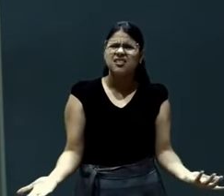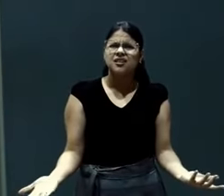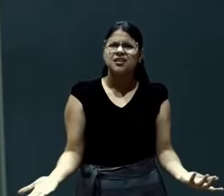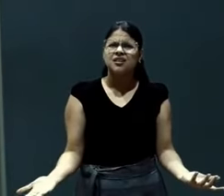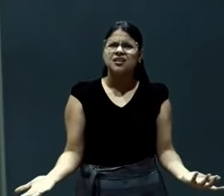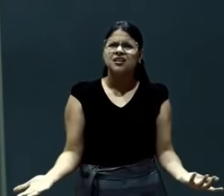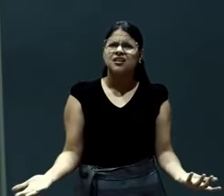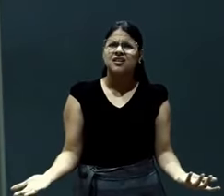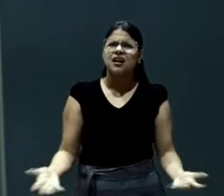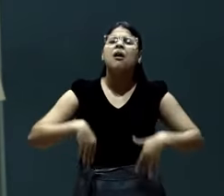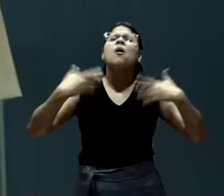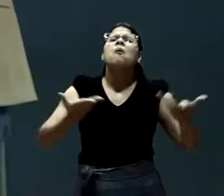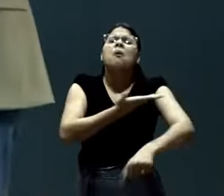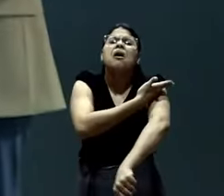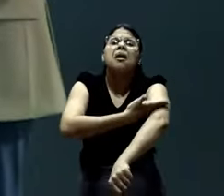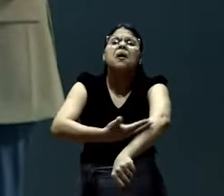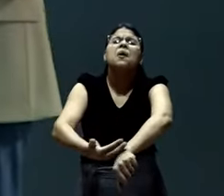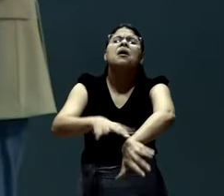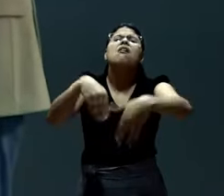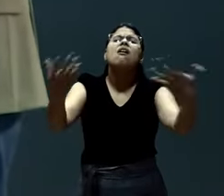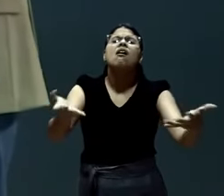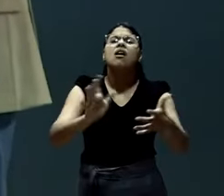Que respeito que nós temos um pelo outro.